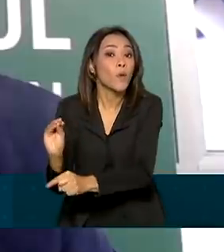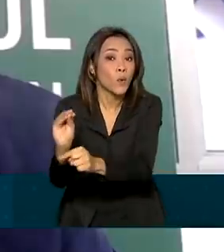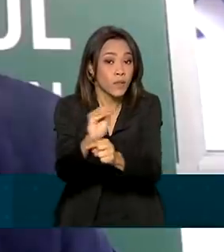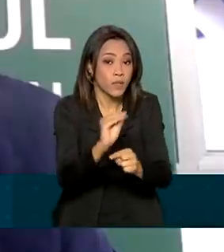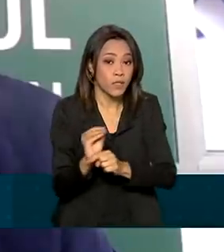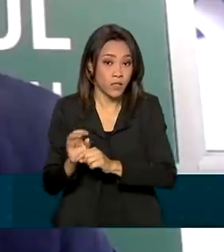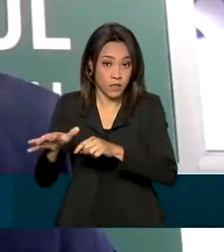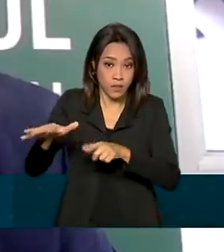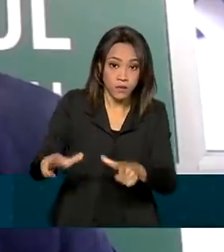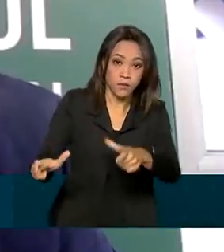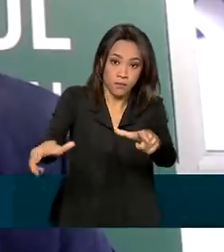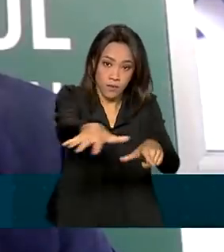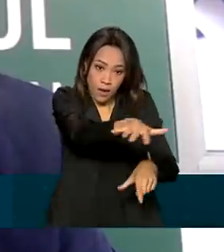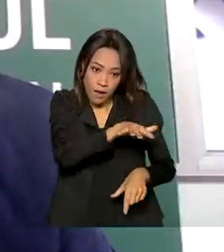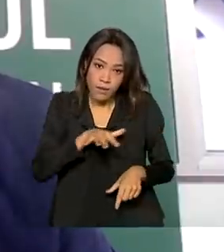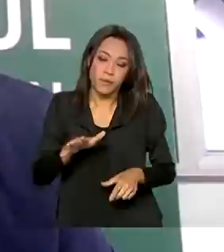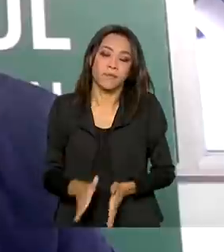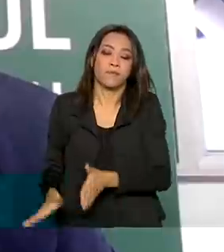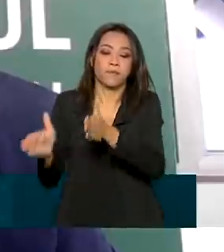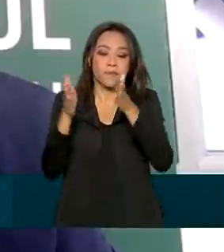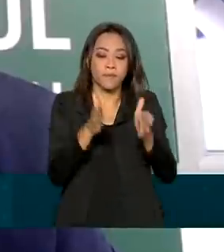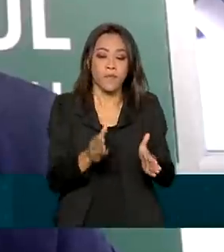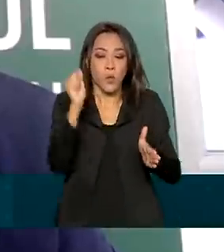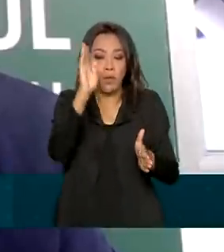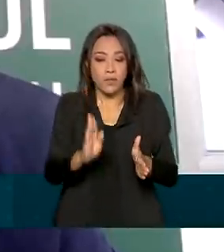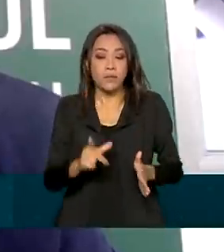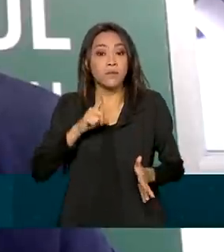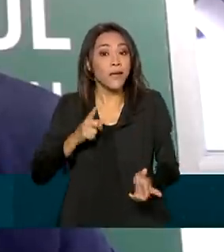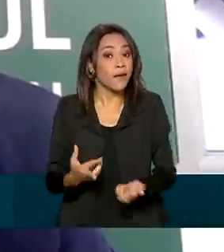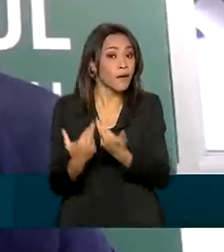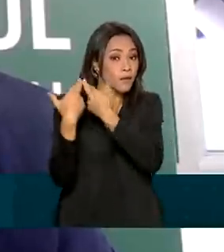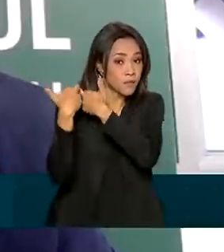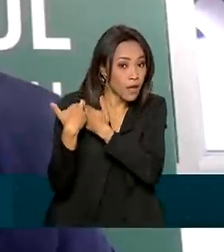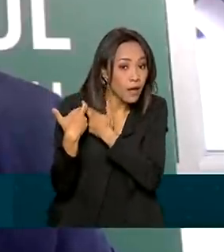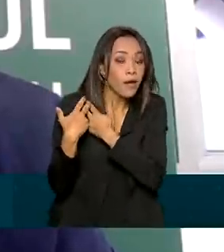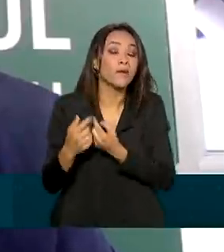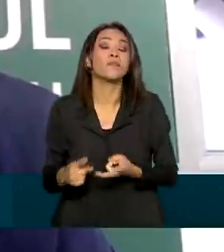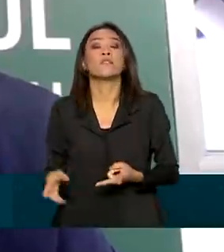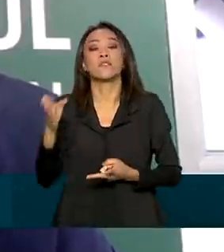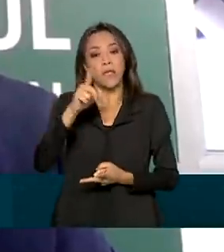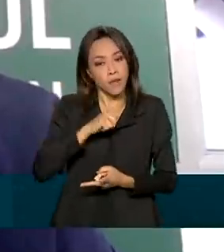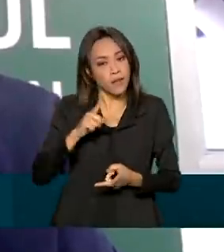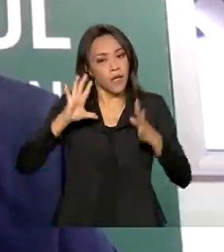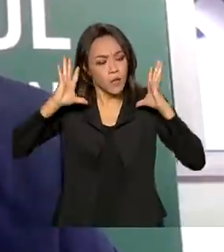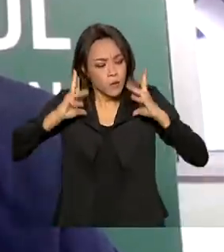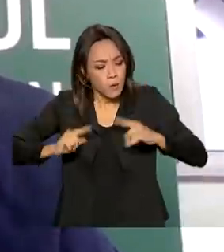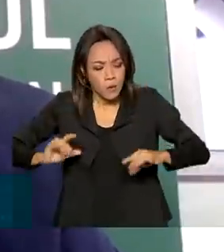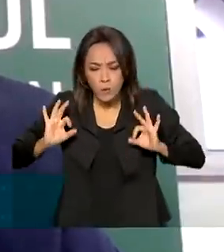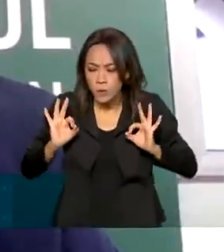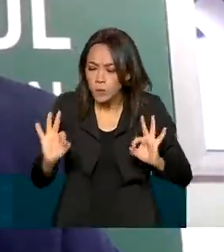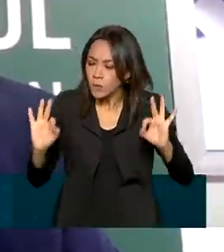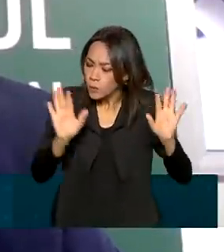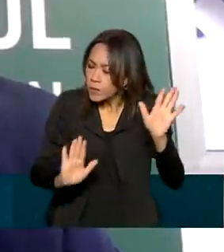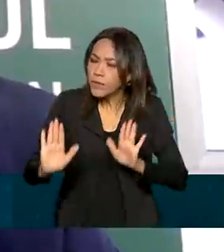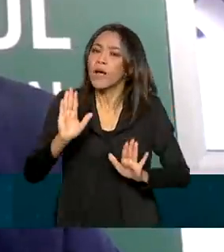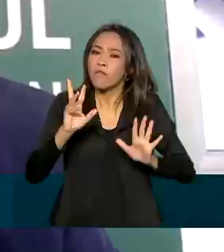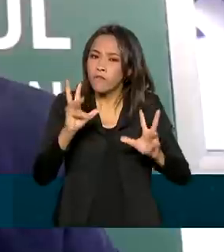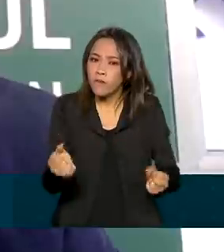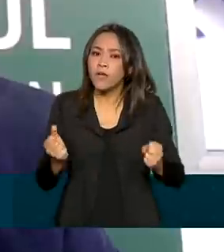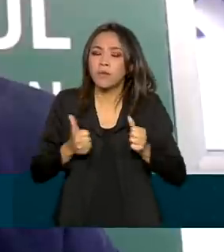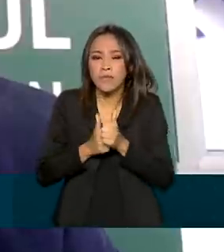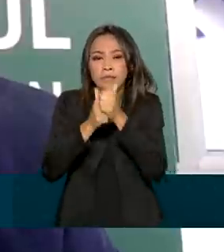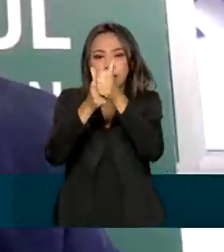área. O Brasil tem responsabilidade, Brasil tem sanidade, portanto, nós vamos seguir